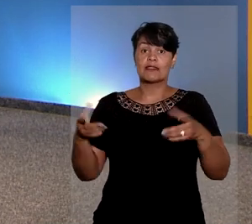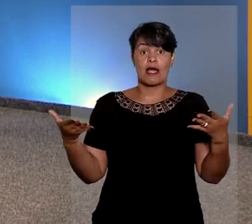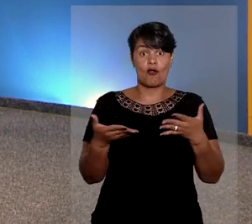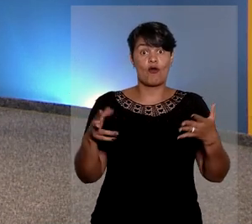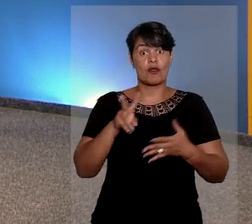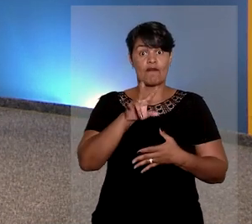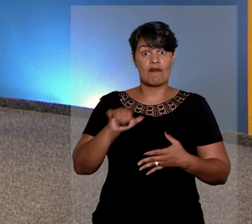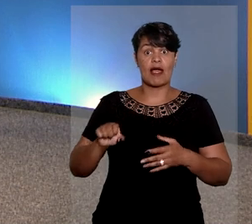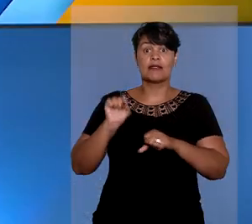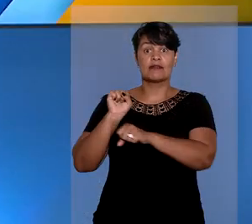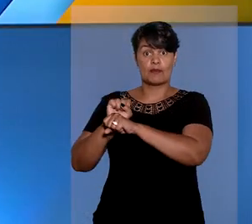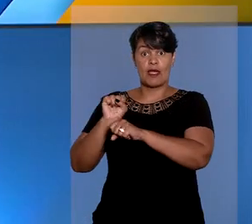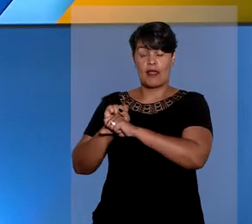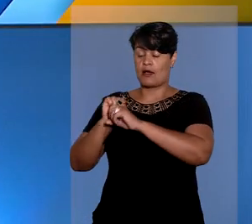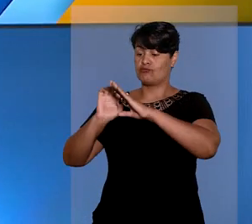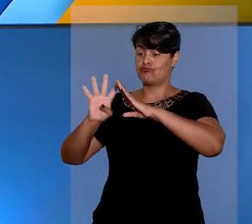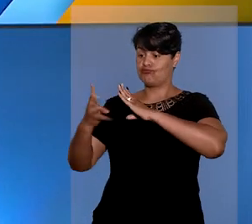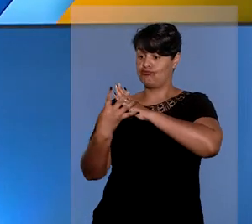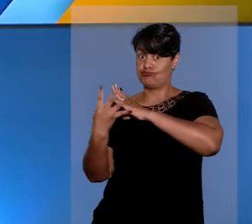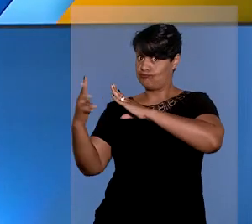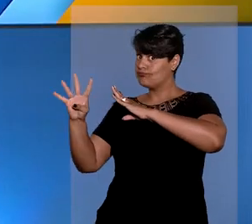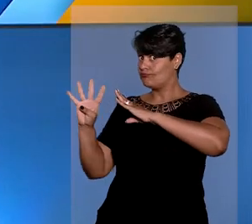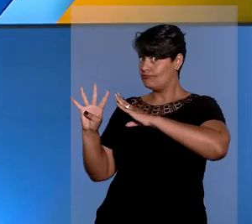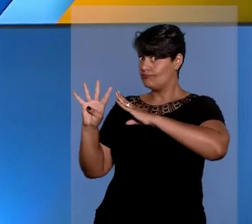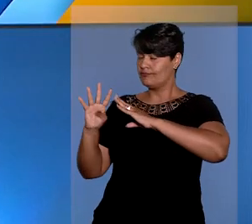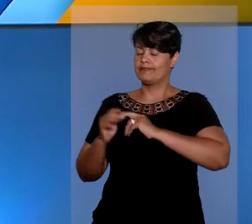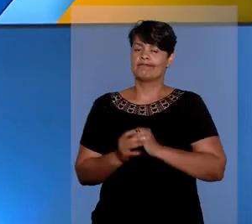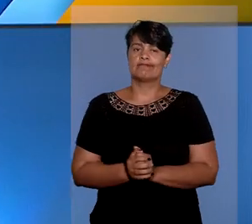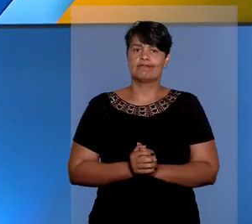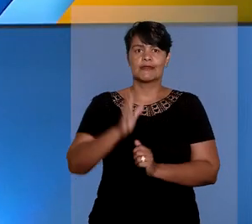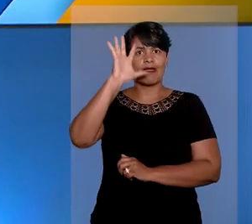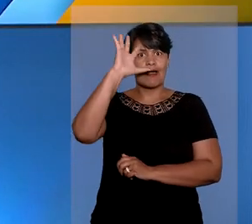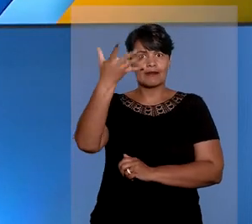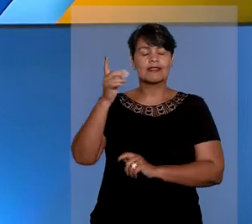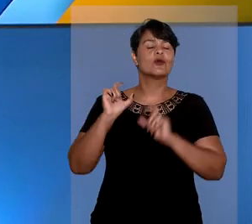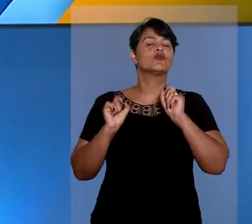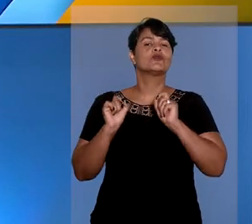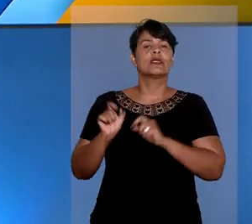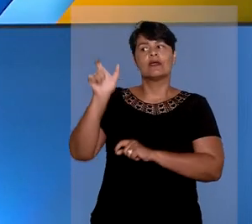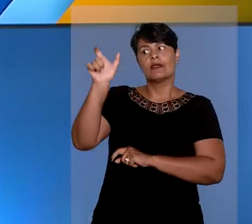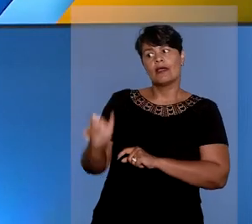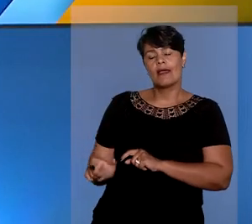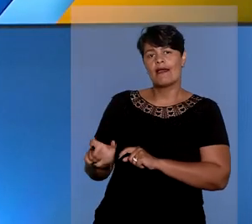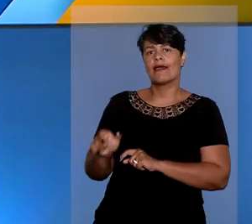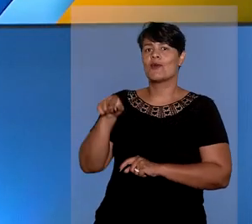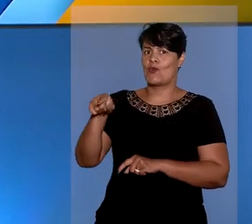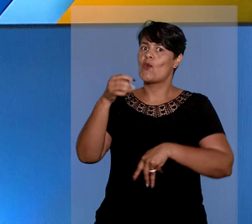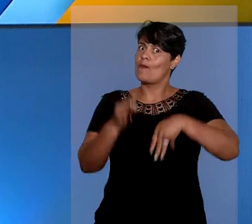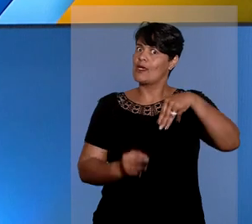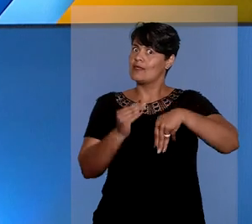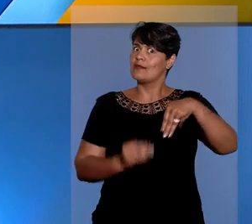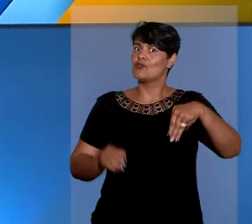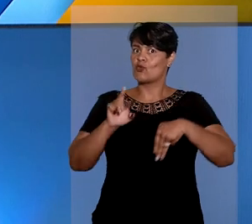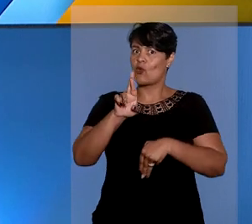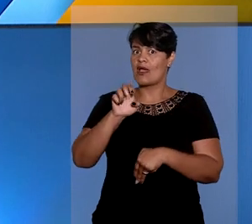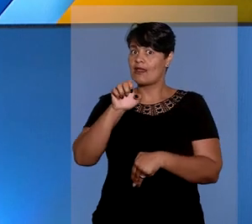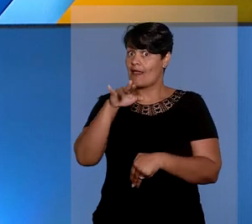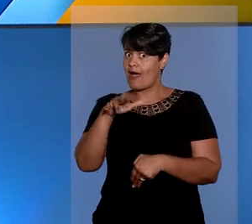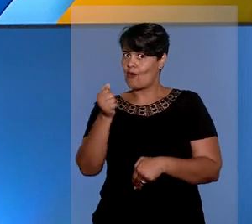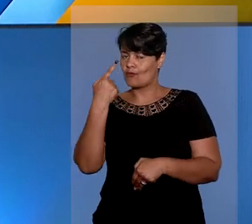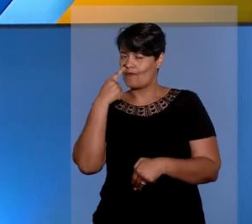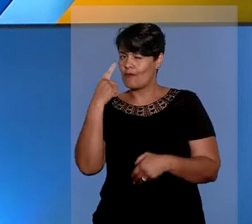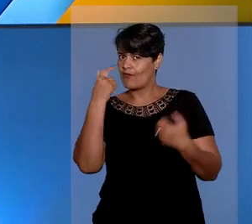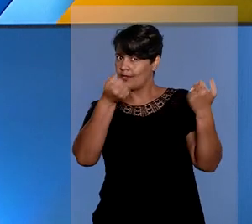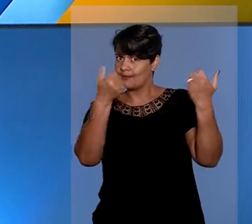regime aberto. A decisão monocrática é do ministro Reinaldo Soares da Fonseca e quem tem os detalhes é a